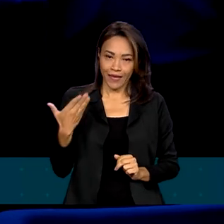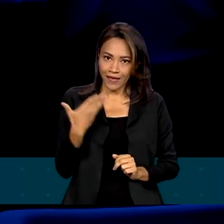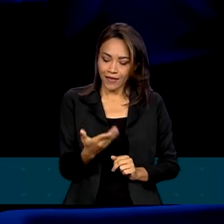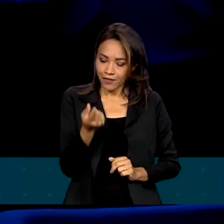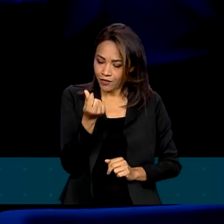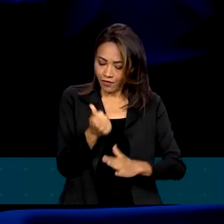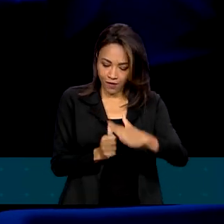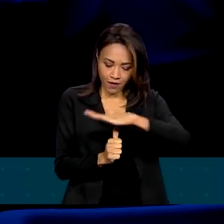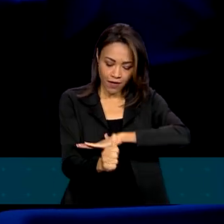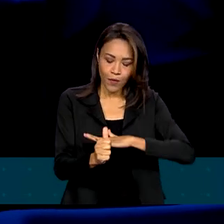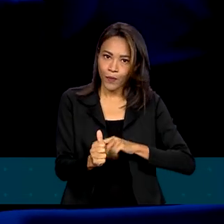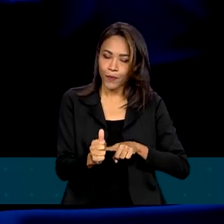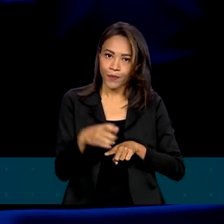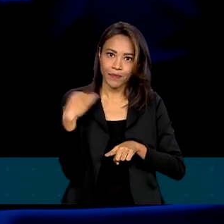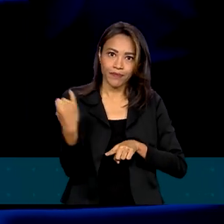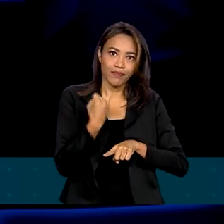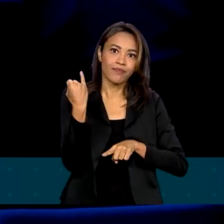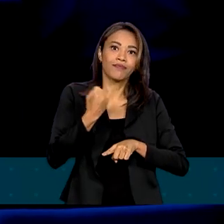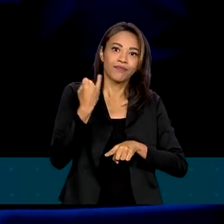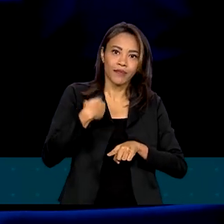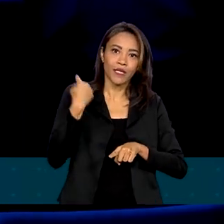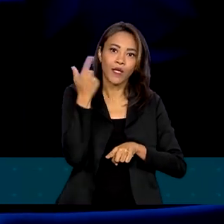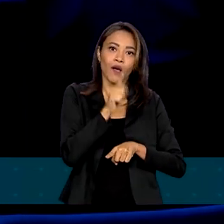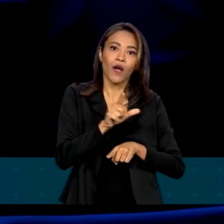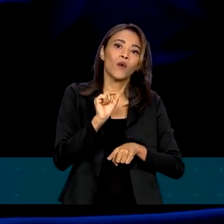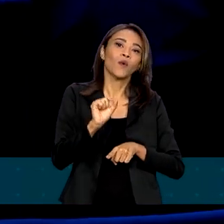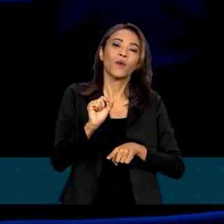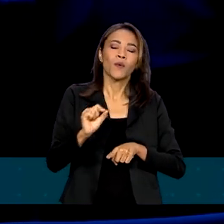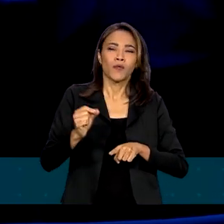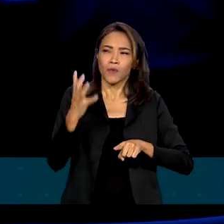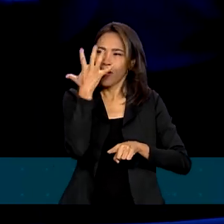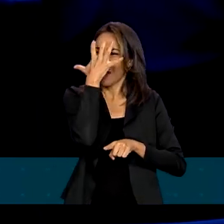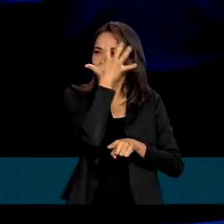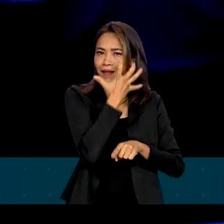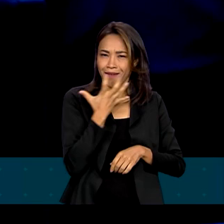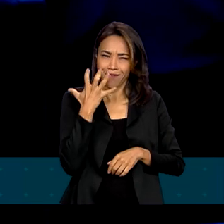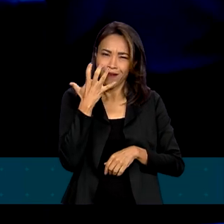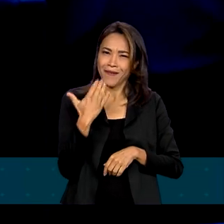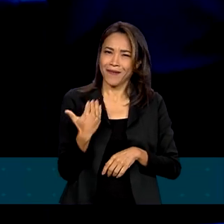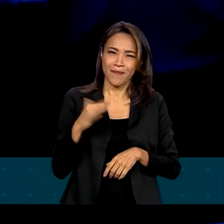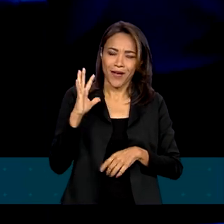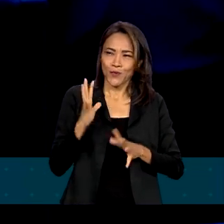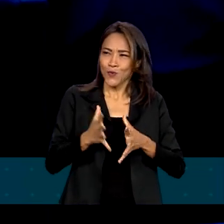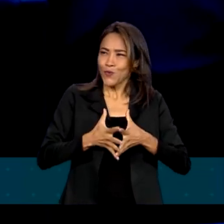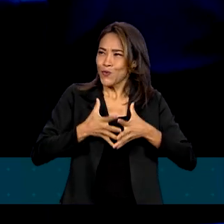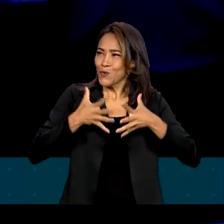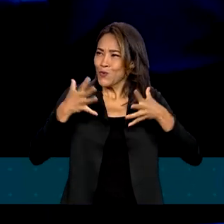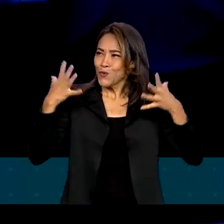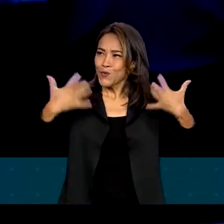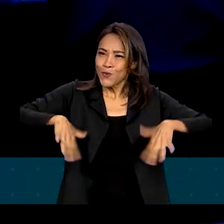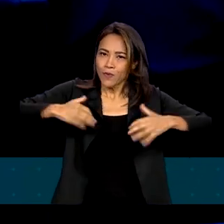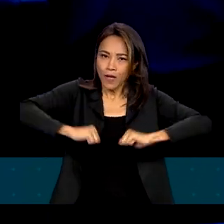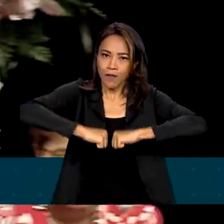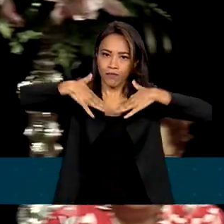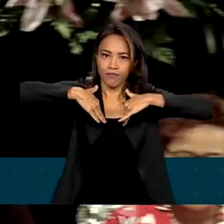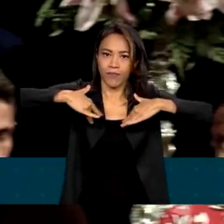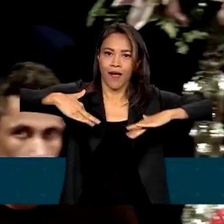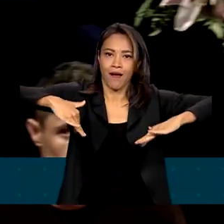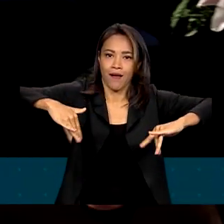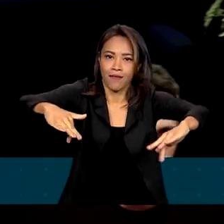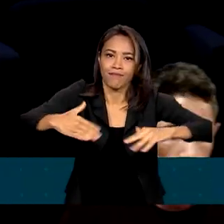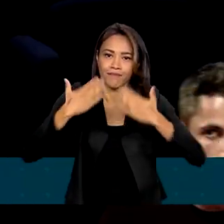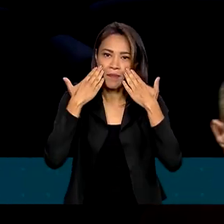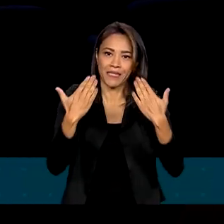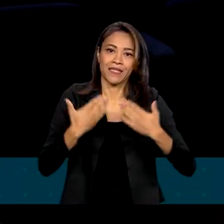extremamente importante para que conseguimos colocar um carnaval mais grandioso ainda na Marquês de Sapucaí. Para o